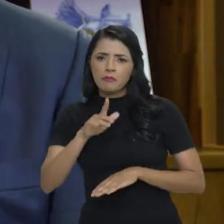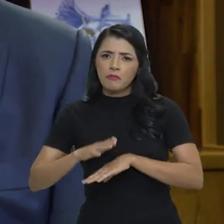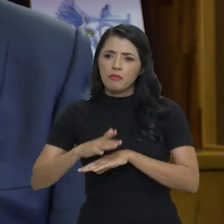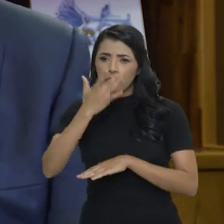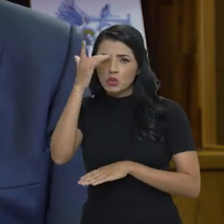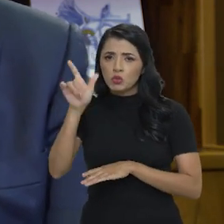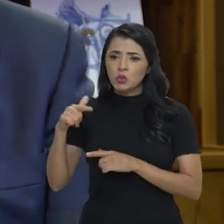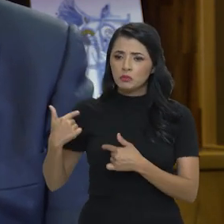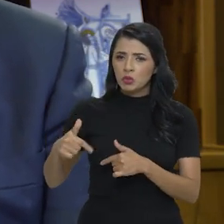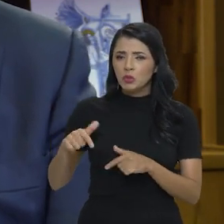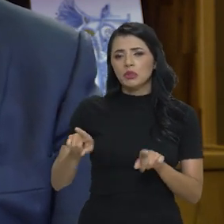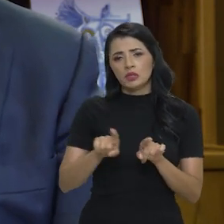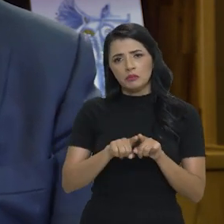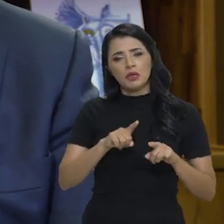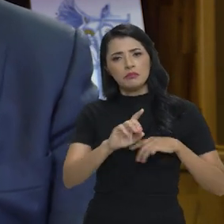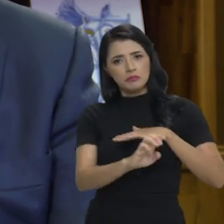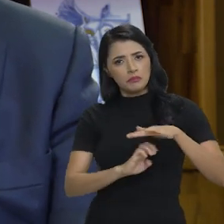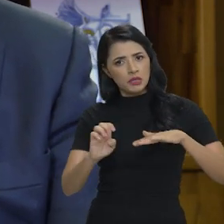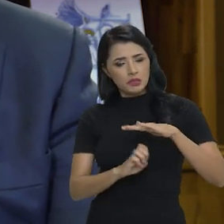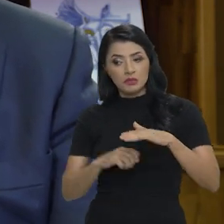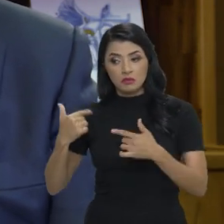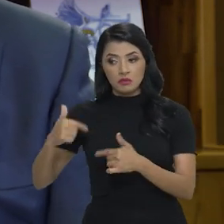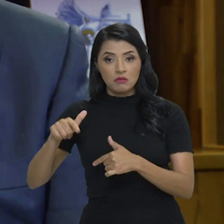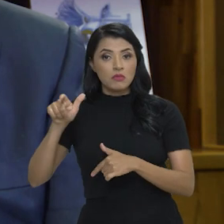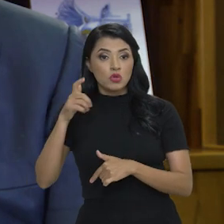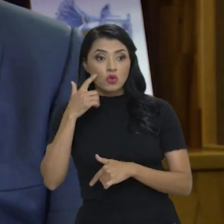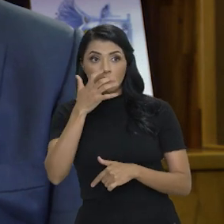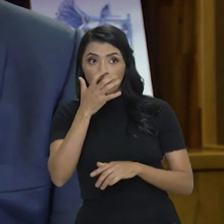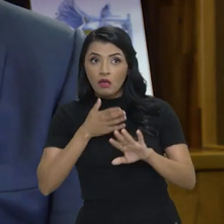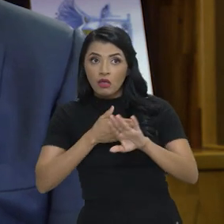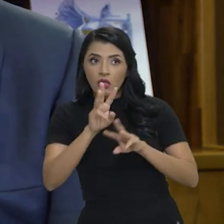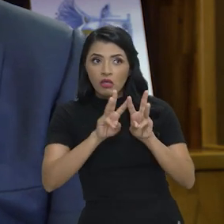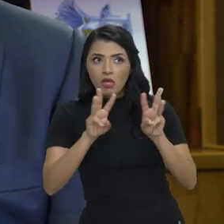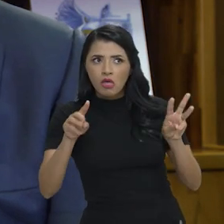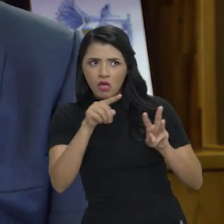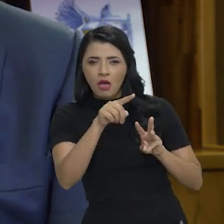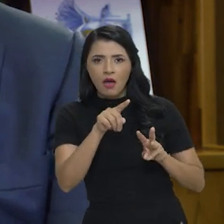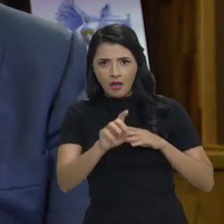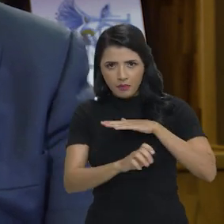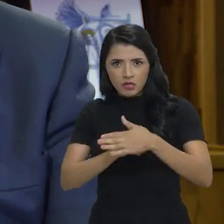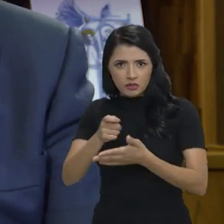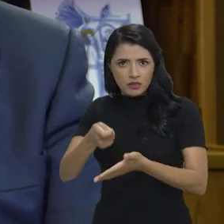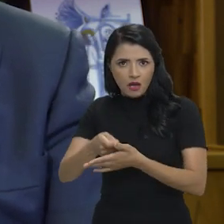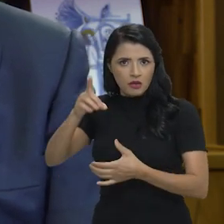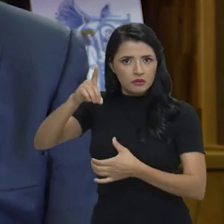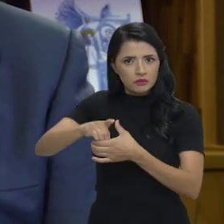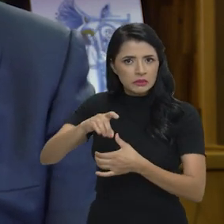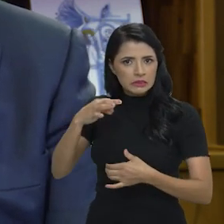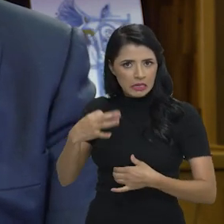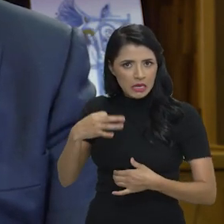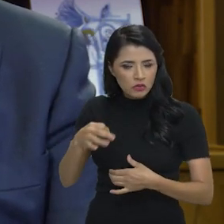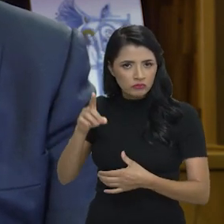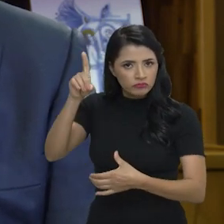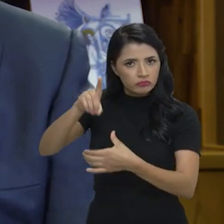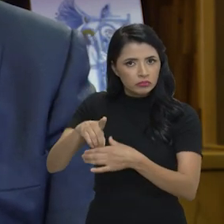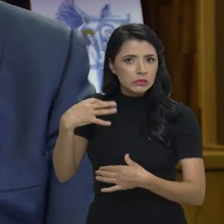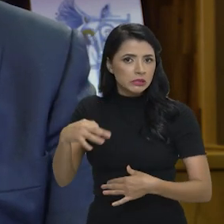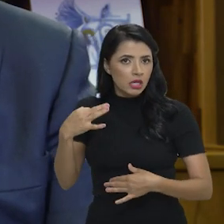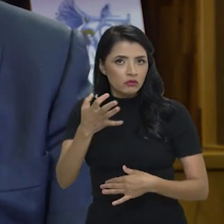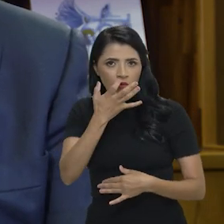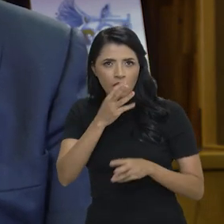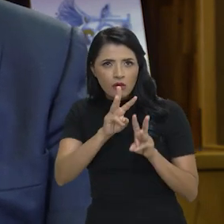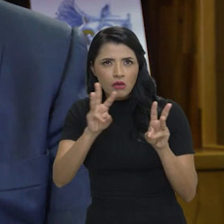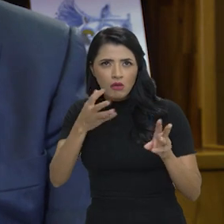transparência para o trabalhador e para a empresa. O trabalhador vai saber online se a empresa está honrando o seu compromisso de fazer o